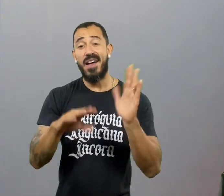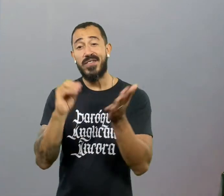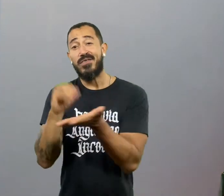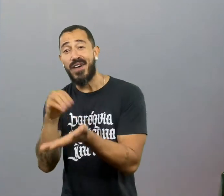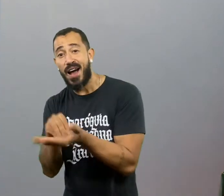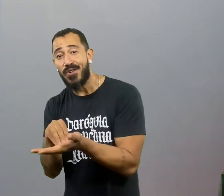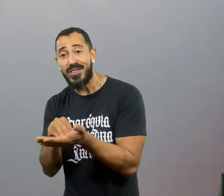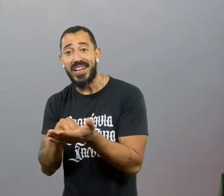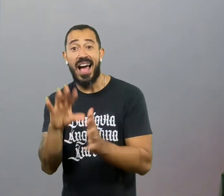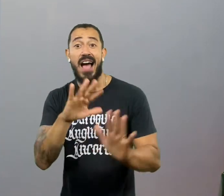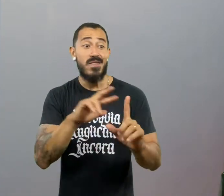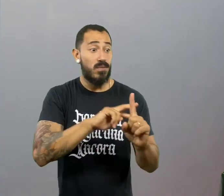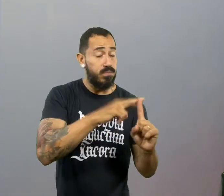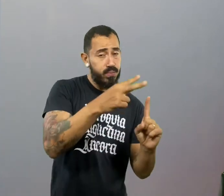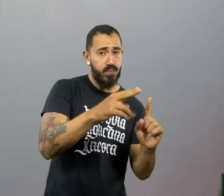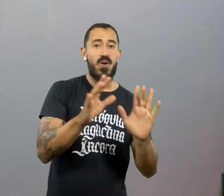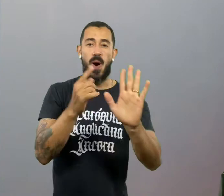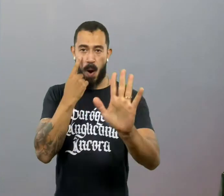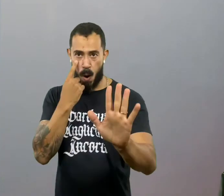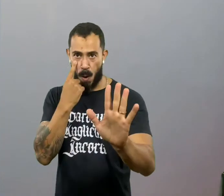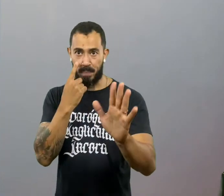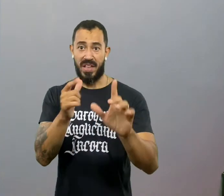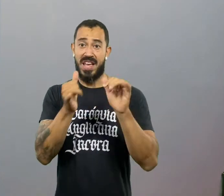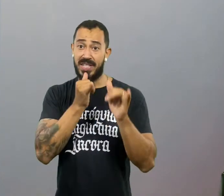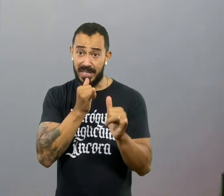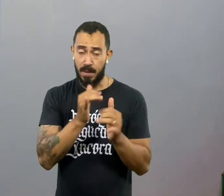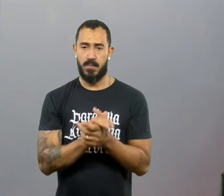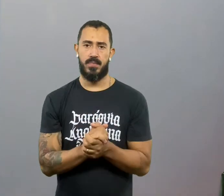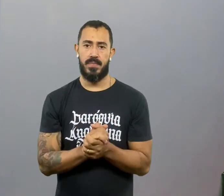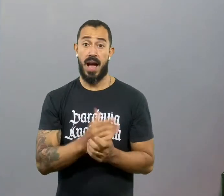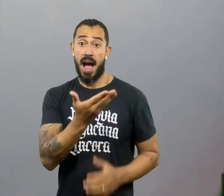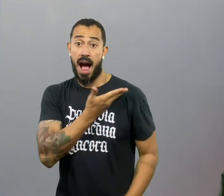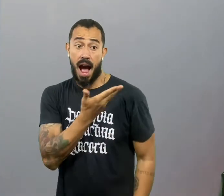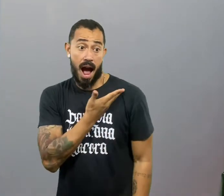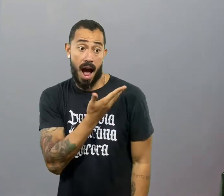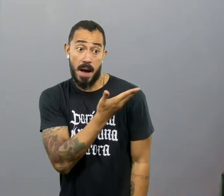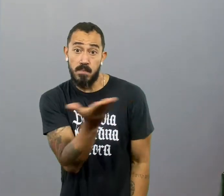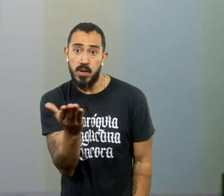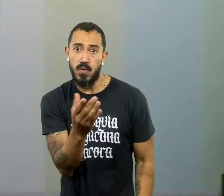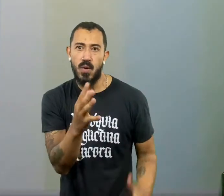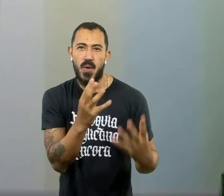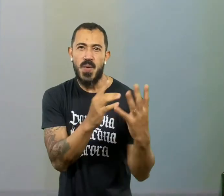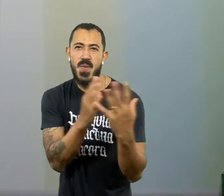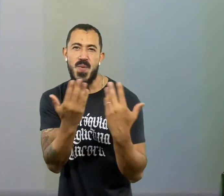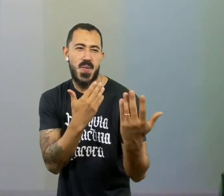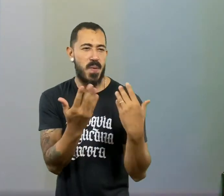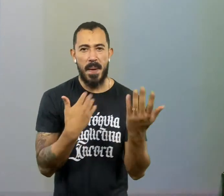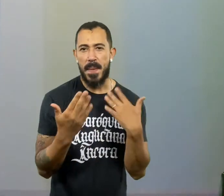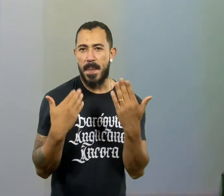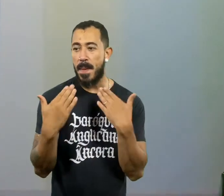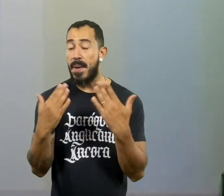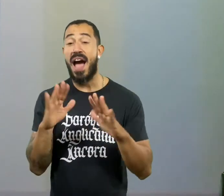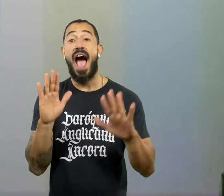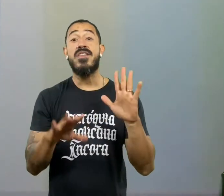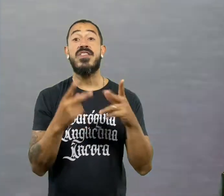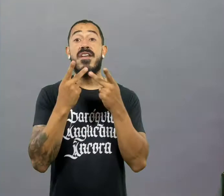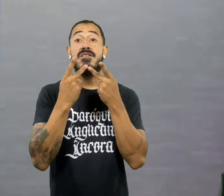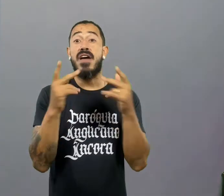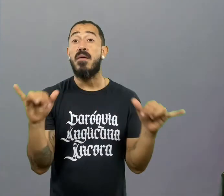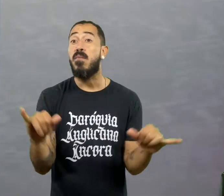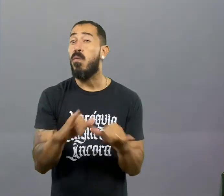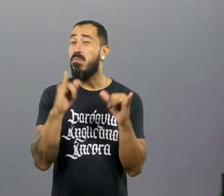Sabe? Por exemplo é bom estar com os amigos. Essa é uma boa coisa. Mas sabe quando a conversa desanda? Sabe?